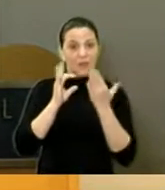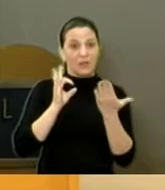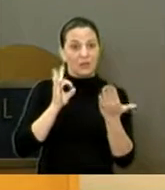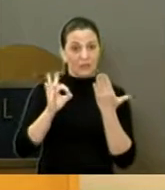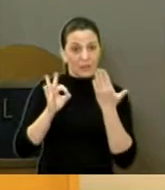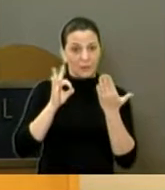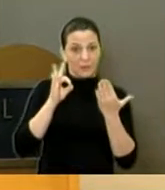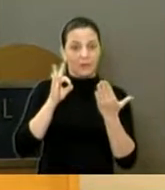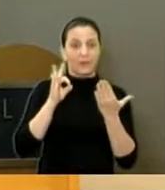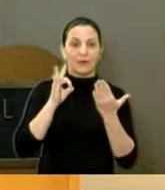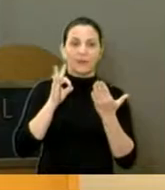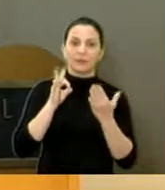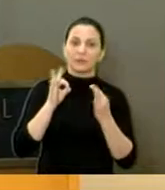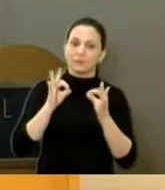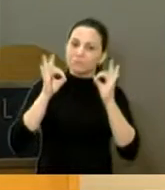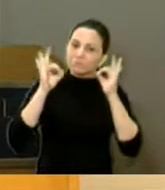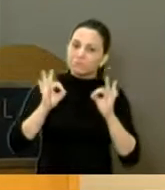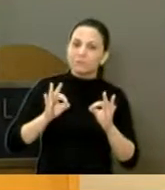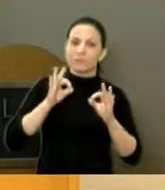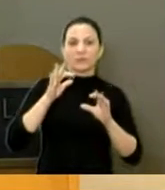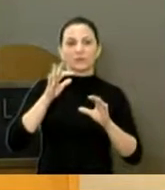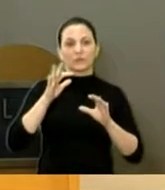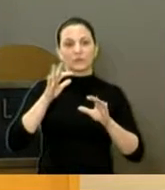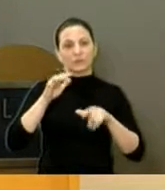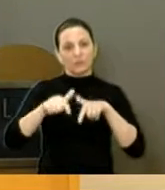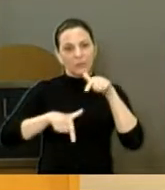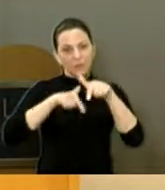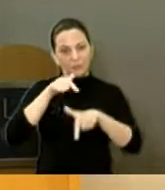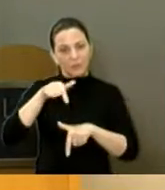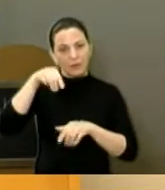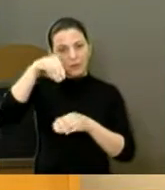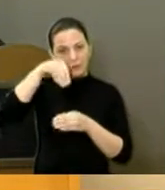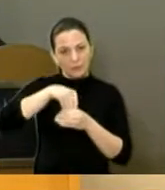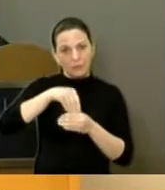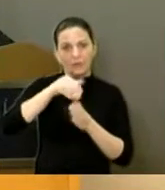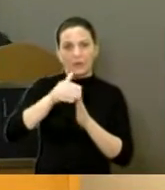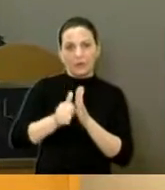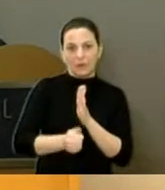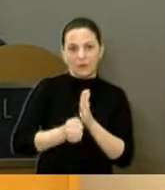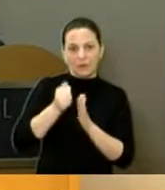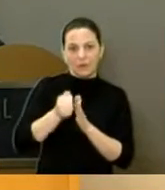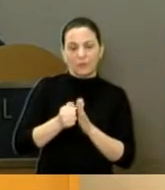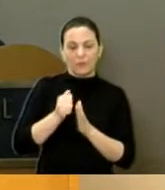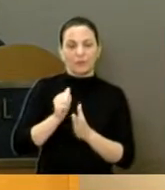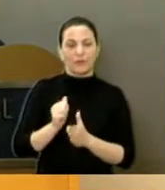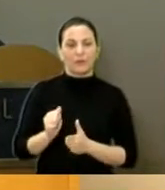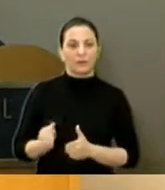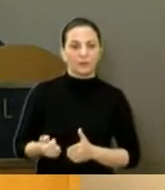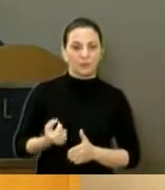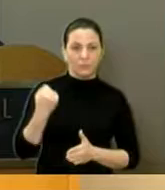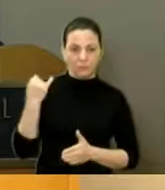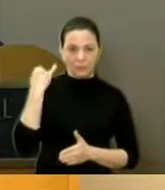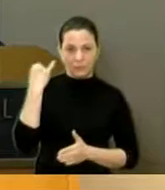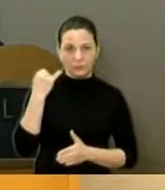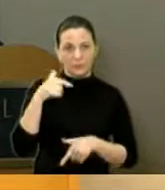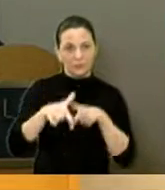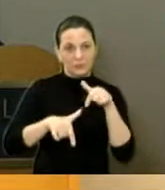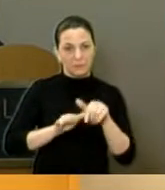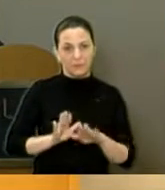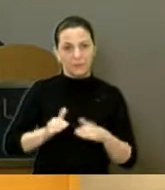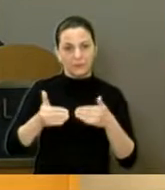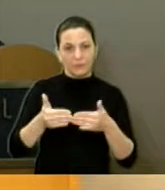brilhante trabalho que vocês fazem, isso aí não tem preço para a nossa cidade, e também aproveitando